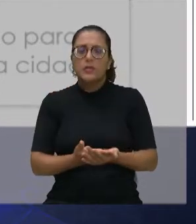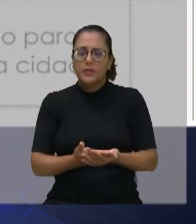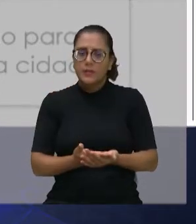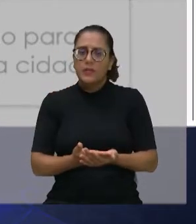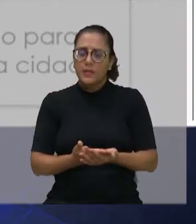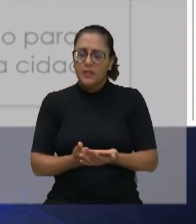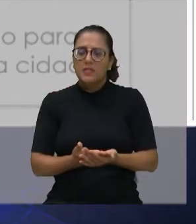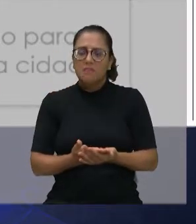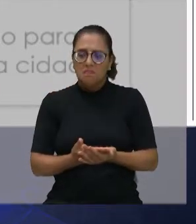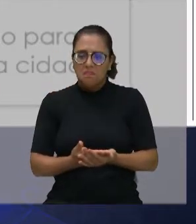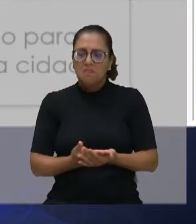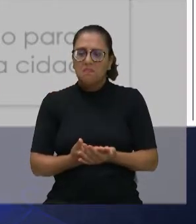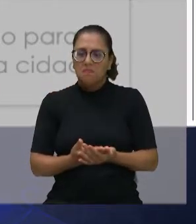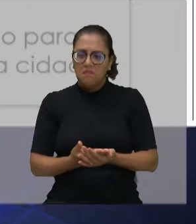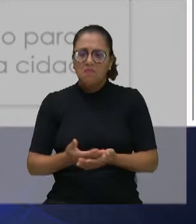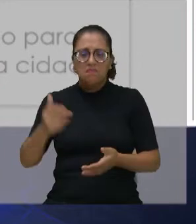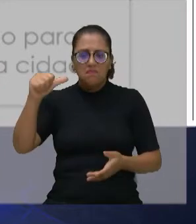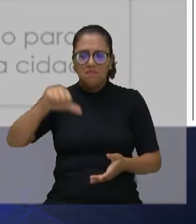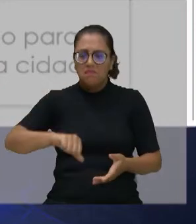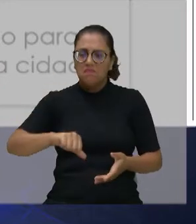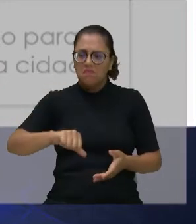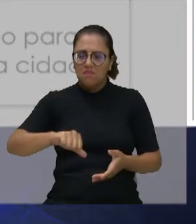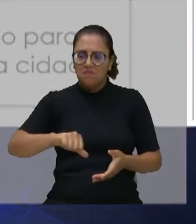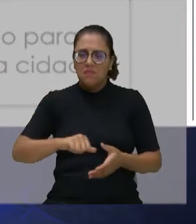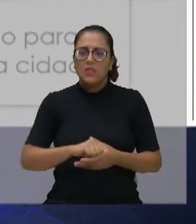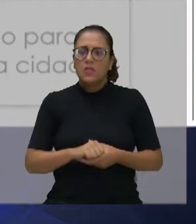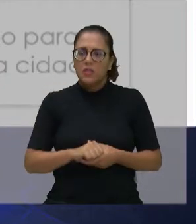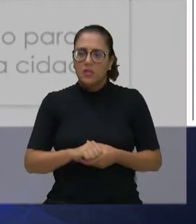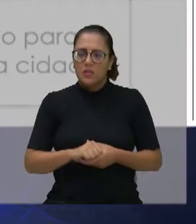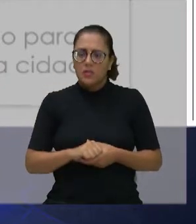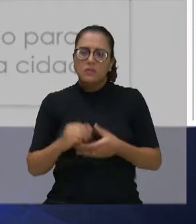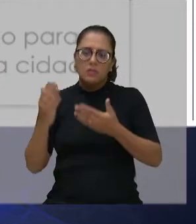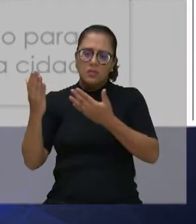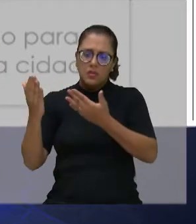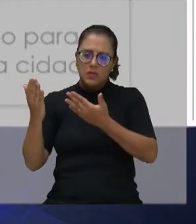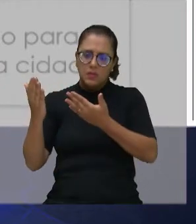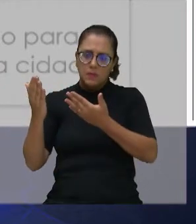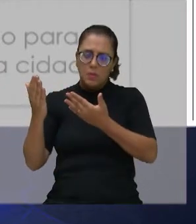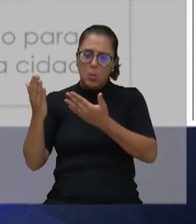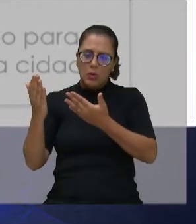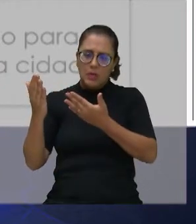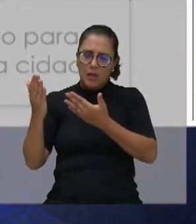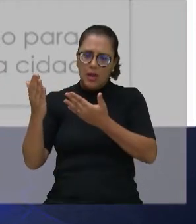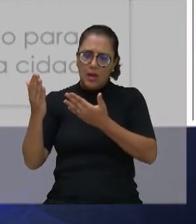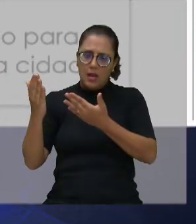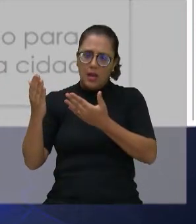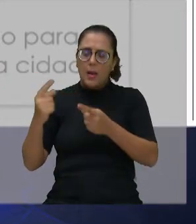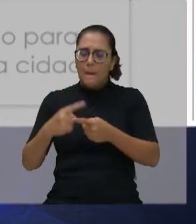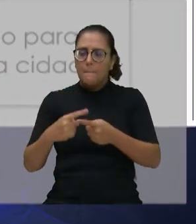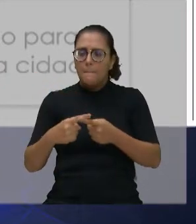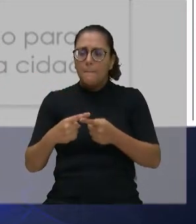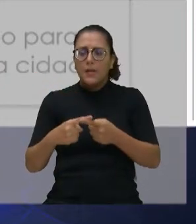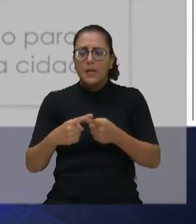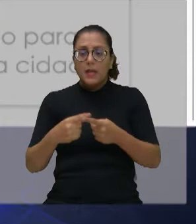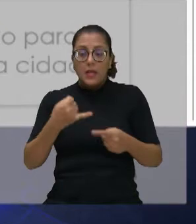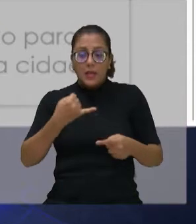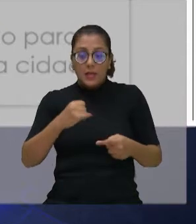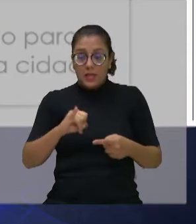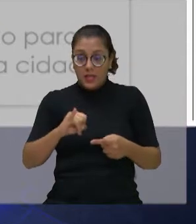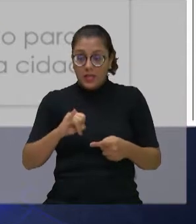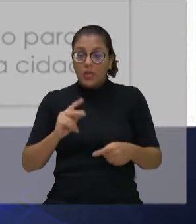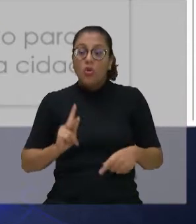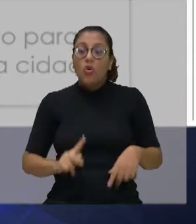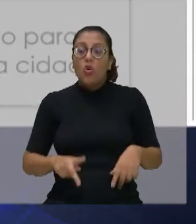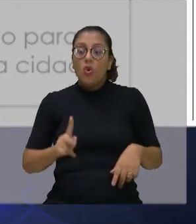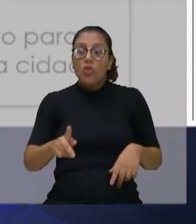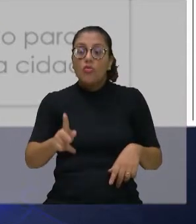muito ruim. Então, quero aqui passar e fazer um paralelo, porque se a gente continuar com o método do